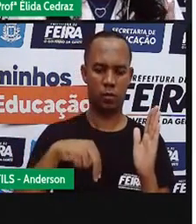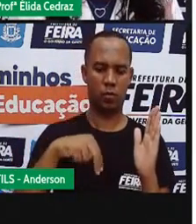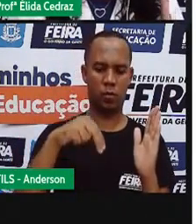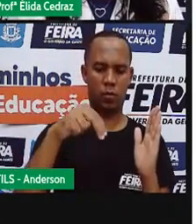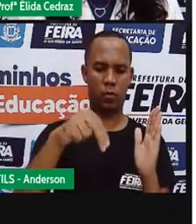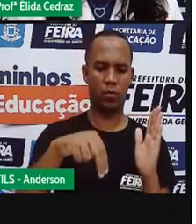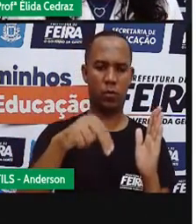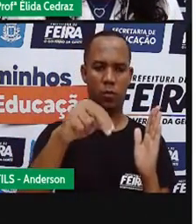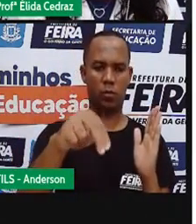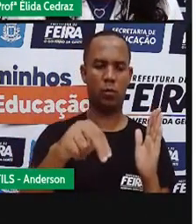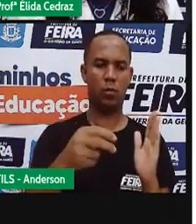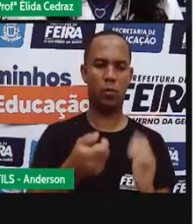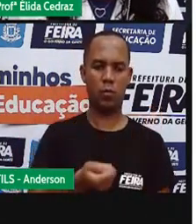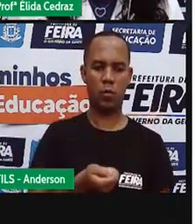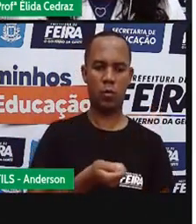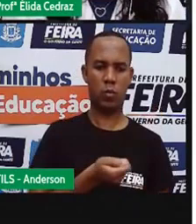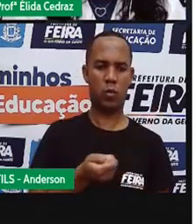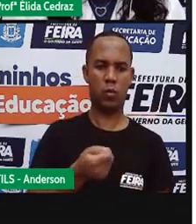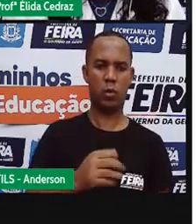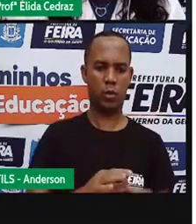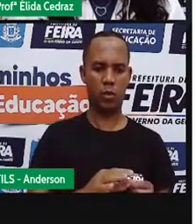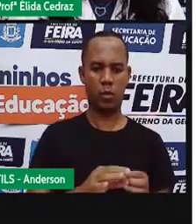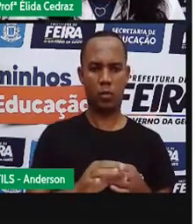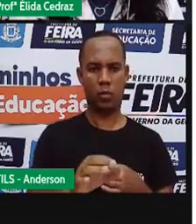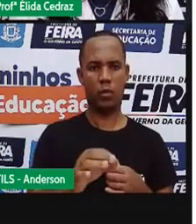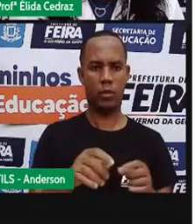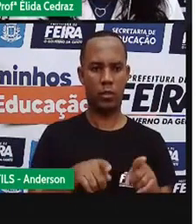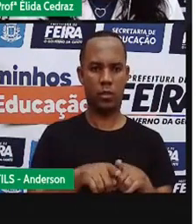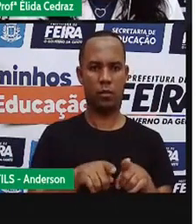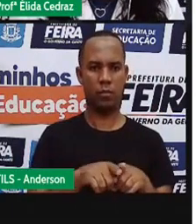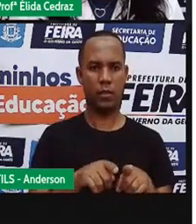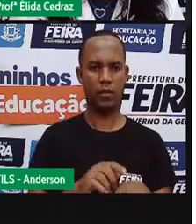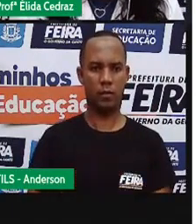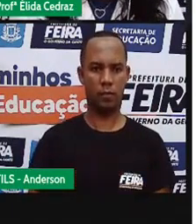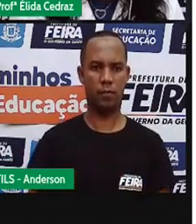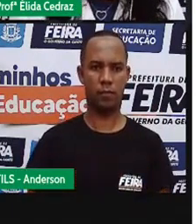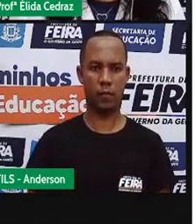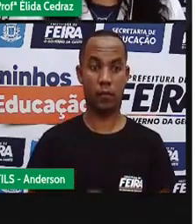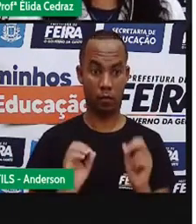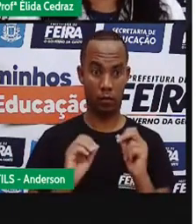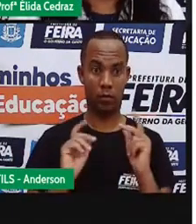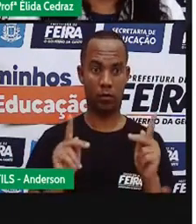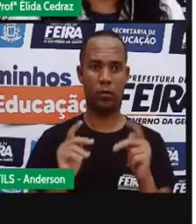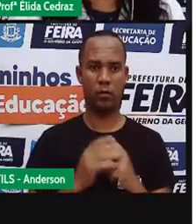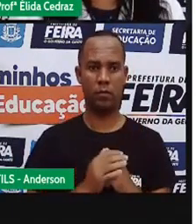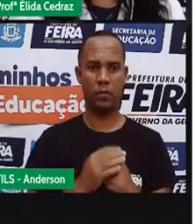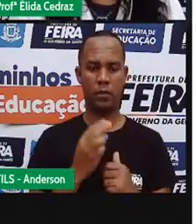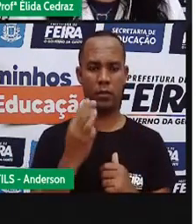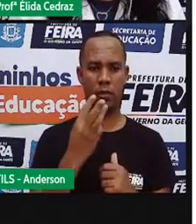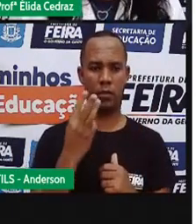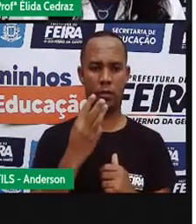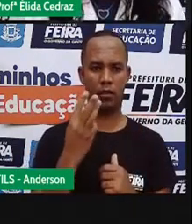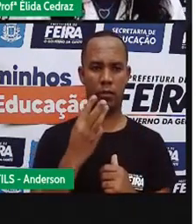da pessoa com a lanterna. Tem que ter uma distância de três passos, tá bom? Três passos da